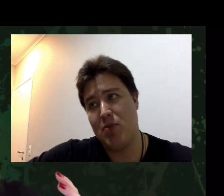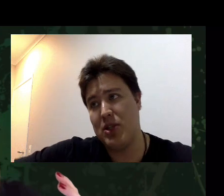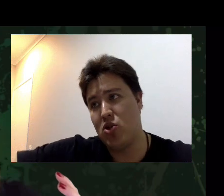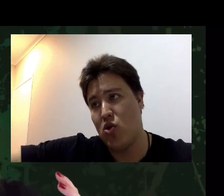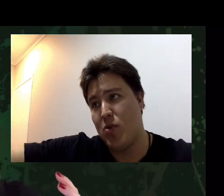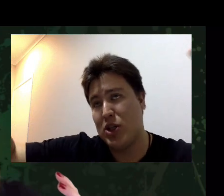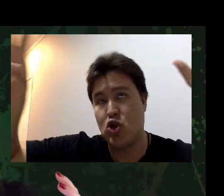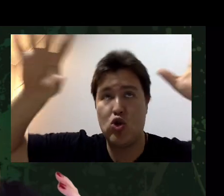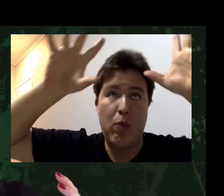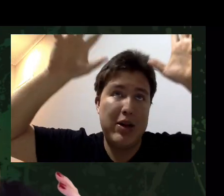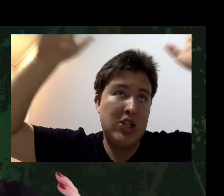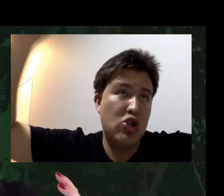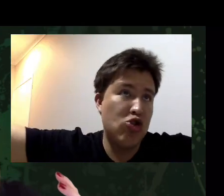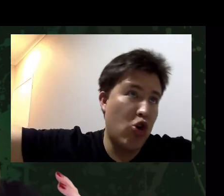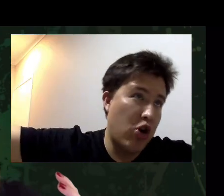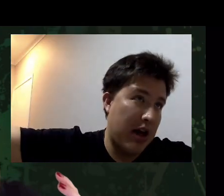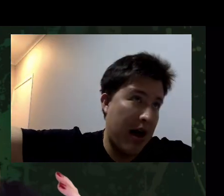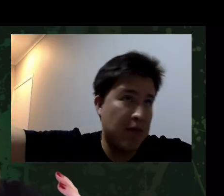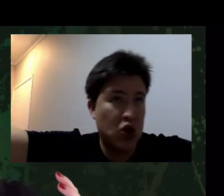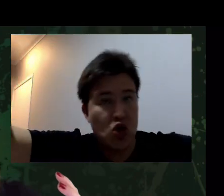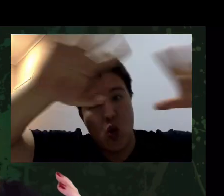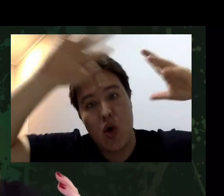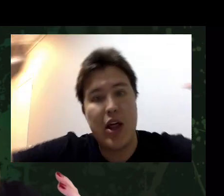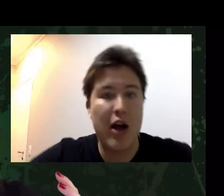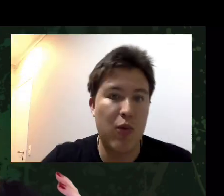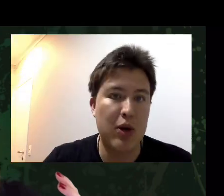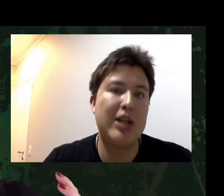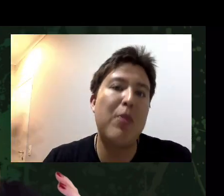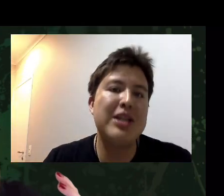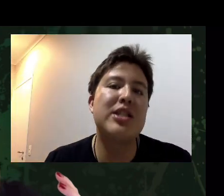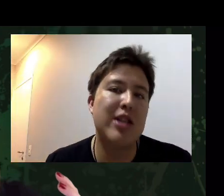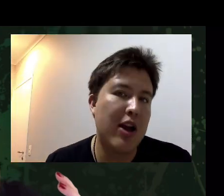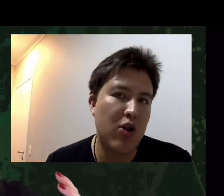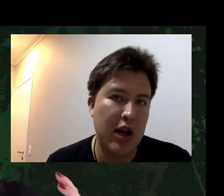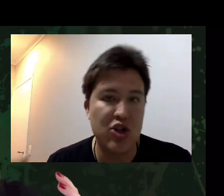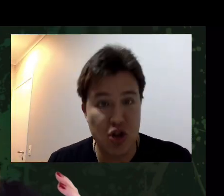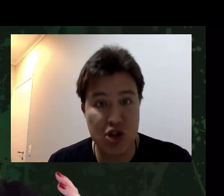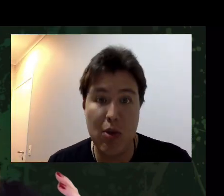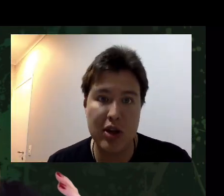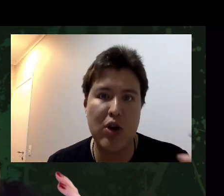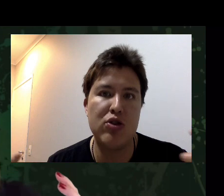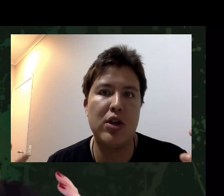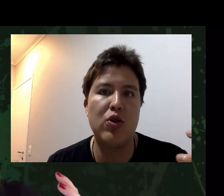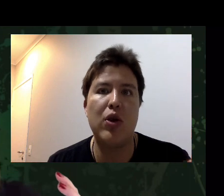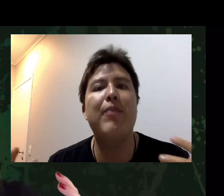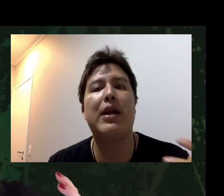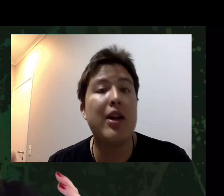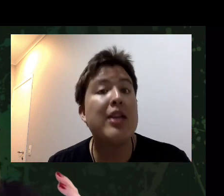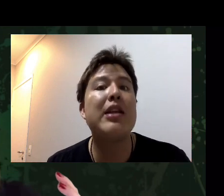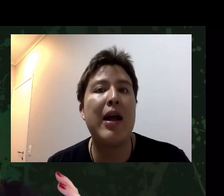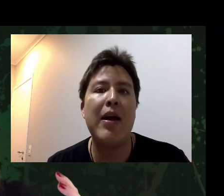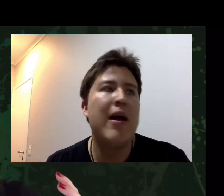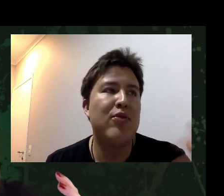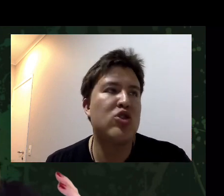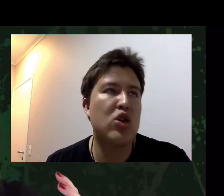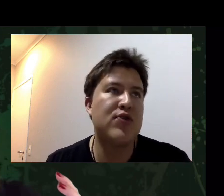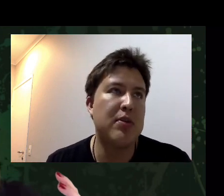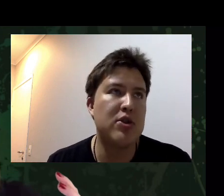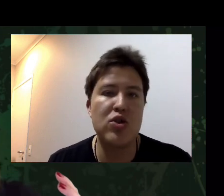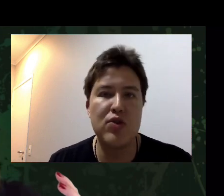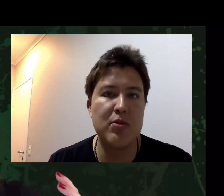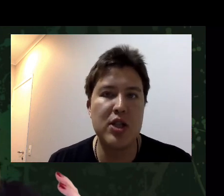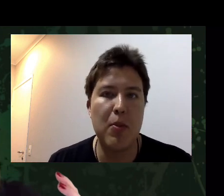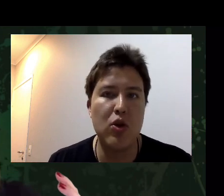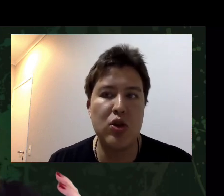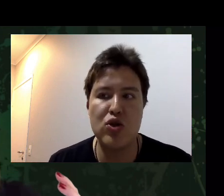seguramente pensou numa super história absurda, porque é um mistério, a gente não sabe o que está acontecendo. Nos dois